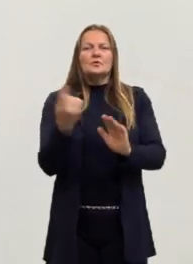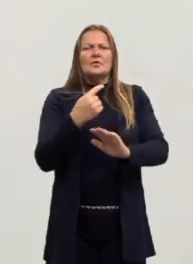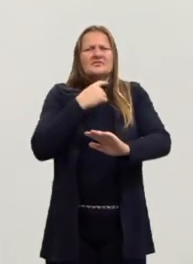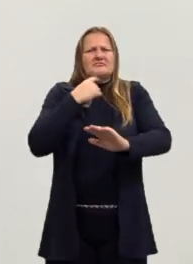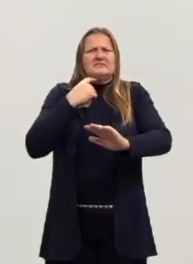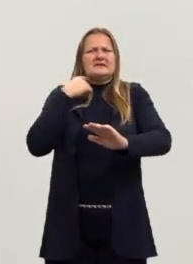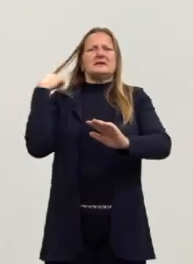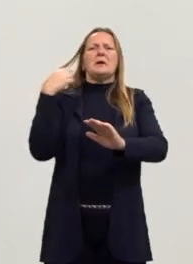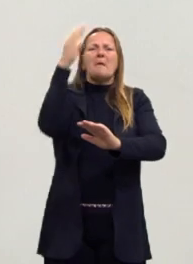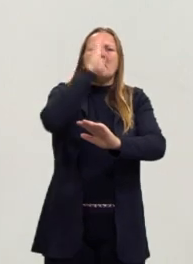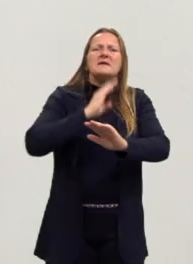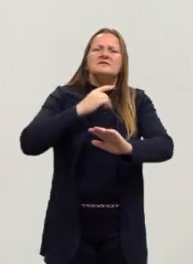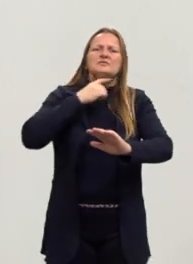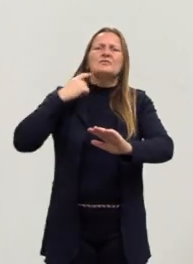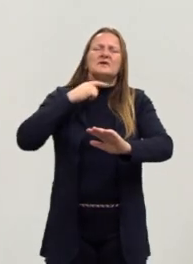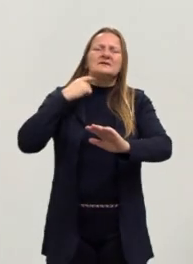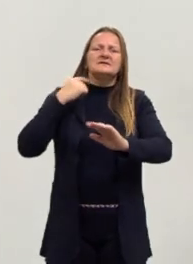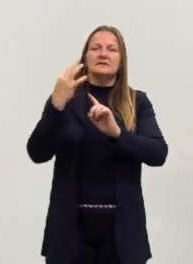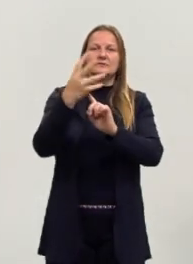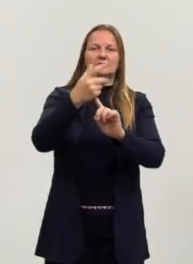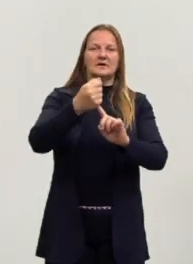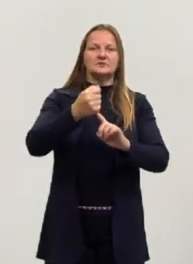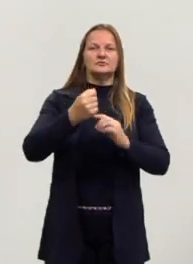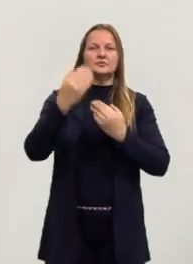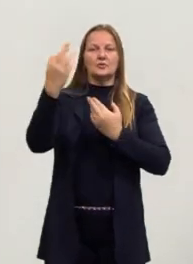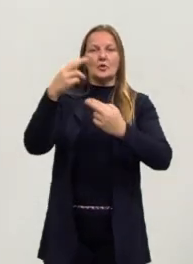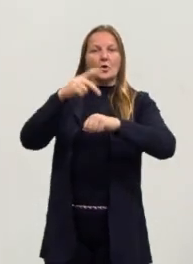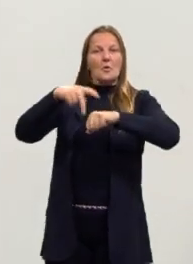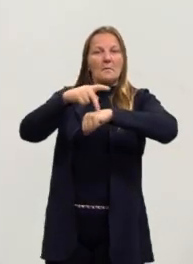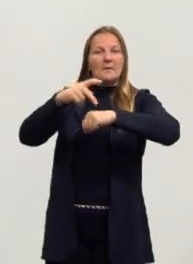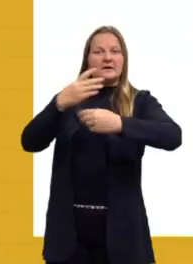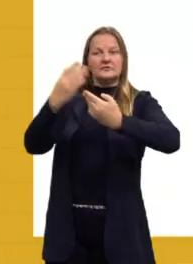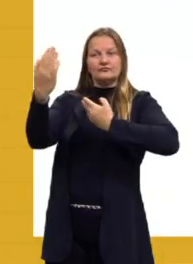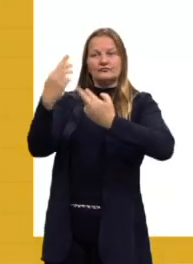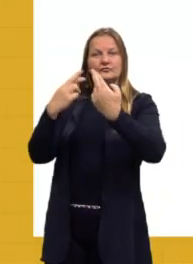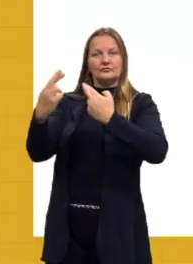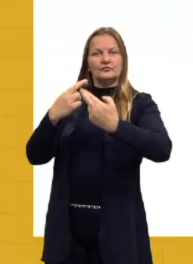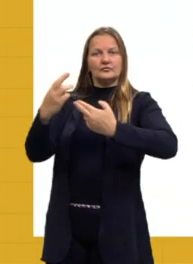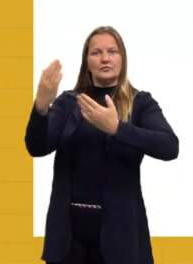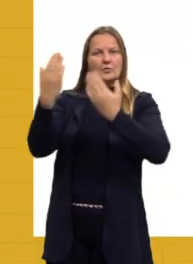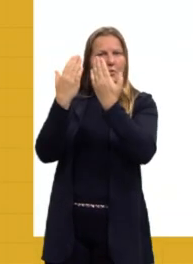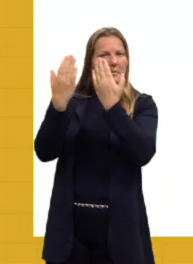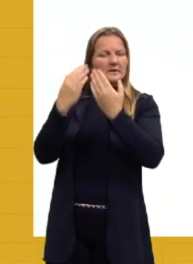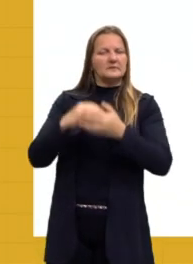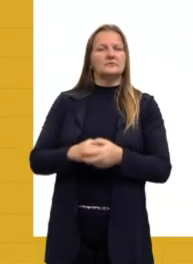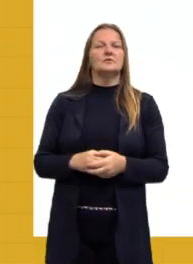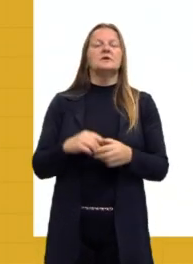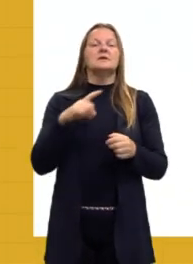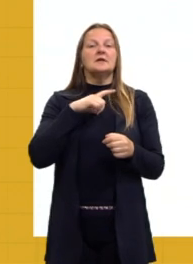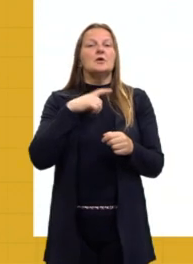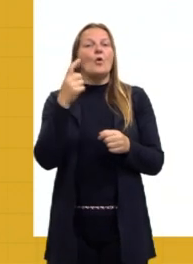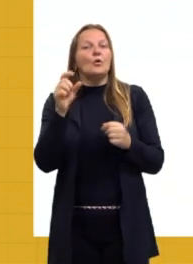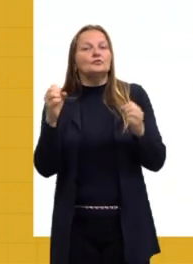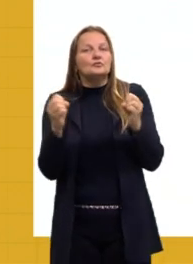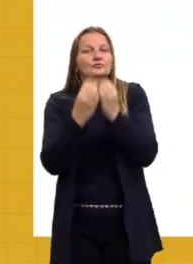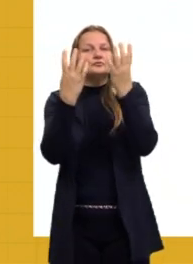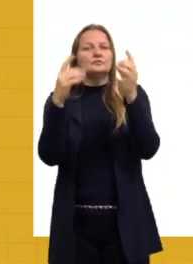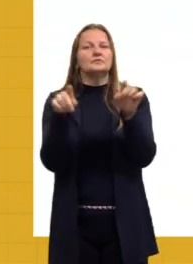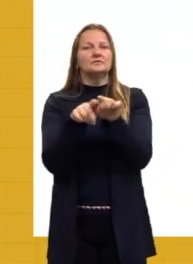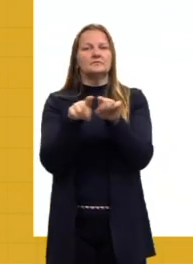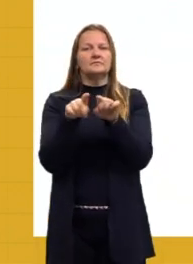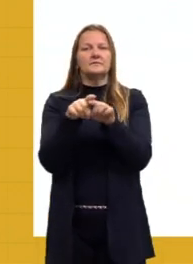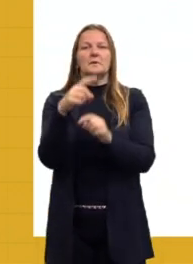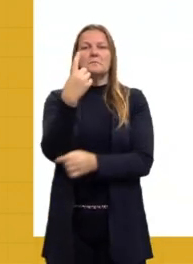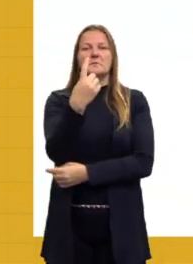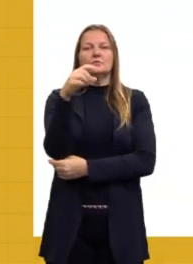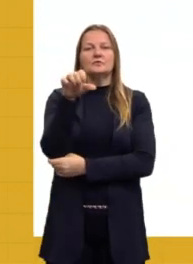atrasados na arte em relação a outros países. Acontece também outro evento, outro grande acontecimento, que é em